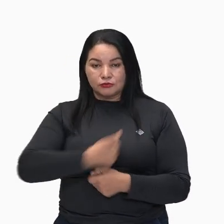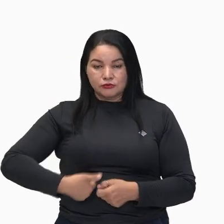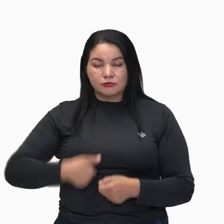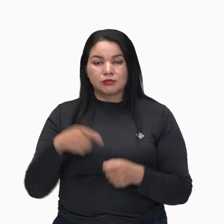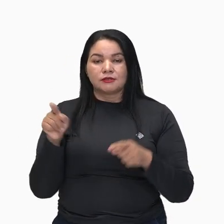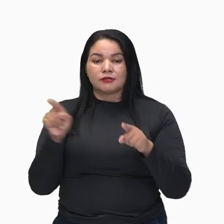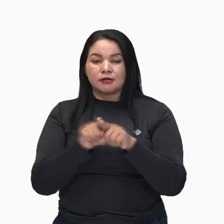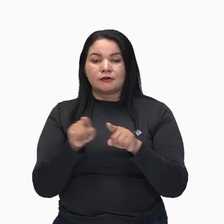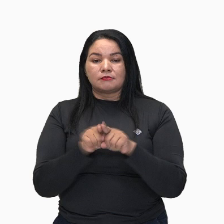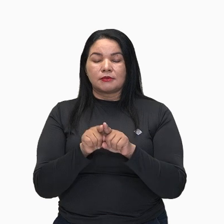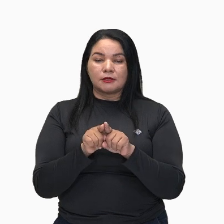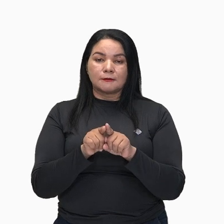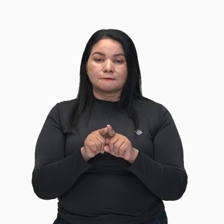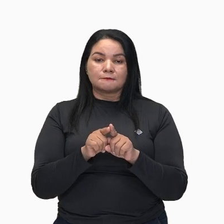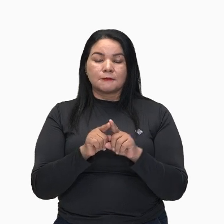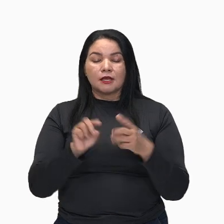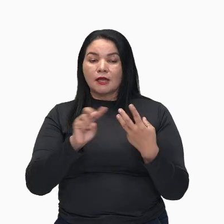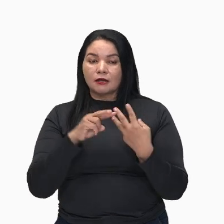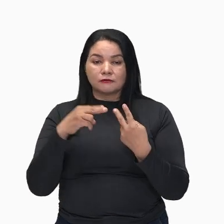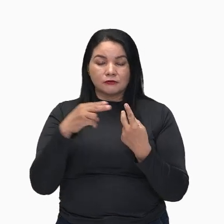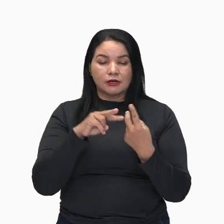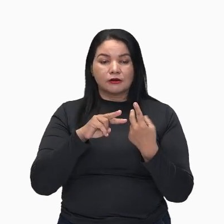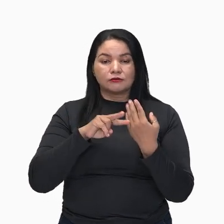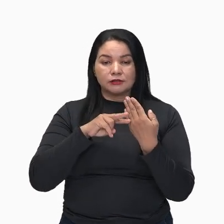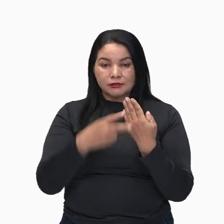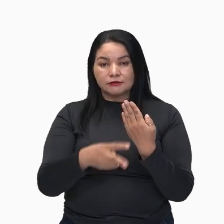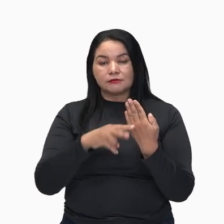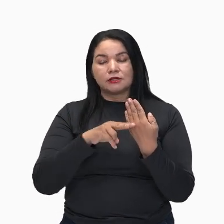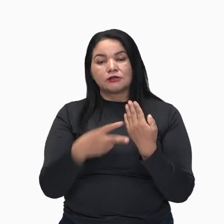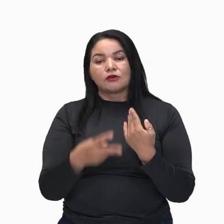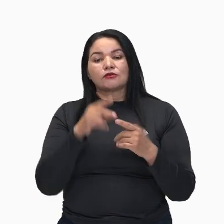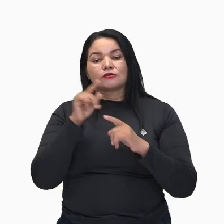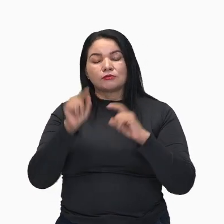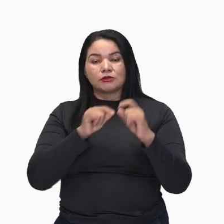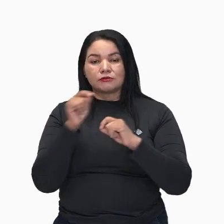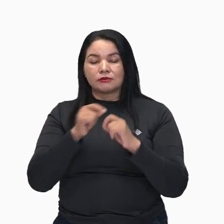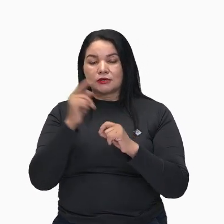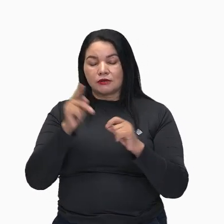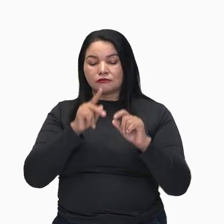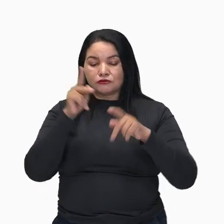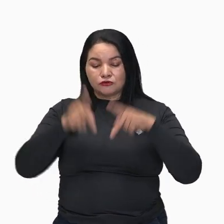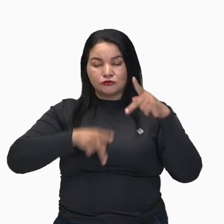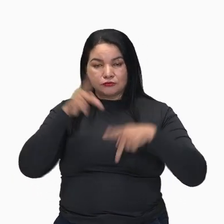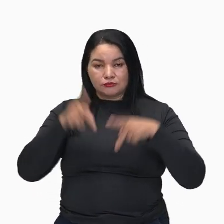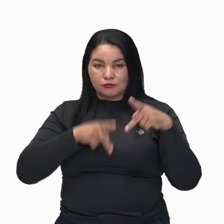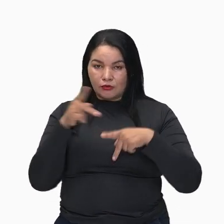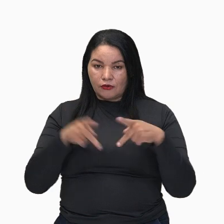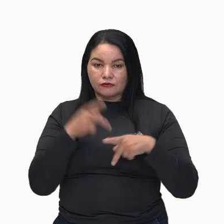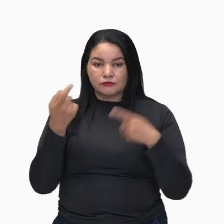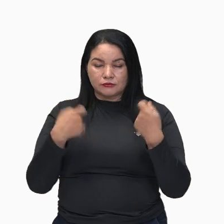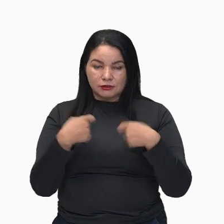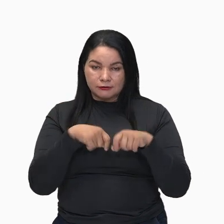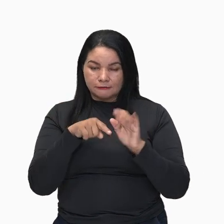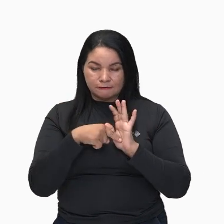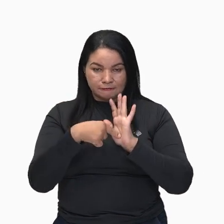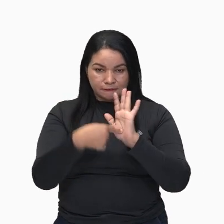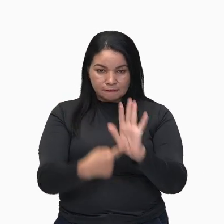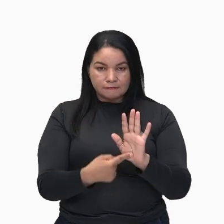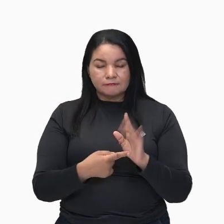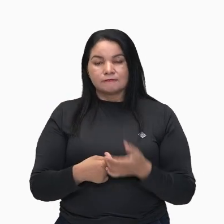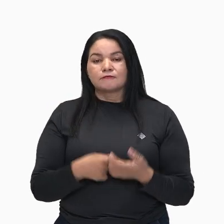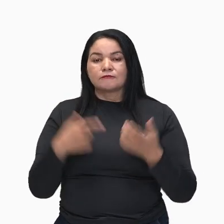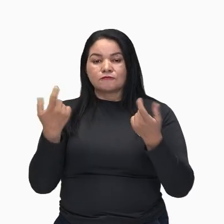reconhecimento dos povos ancestrais negligenciados, certo? Então ela diz o que é preciso fazer para